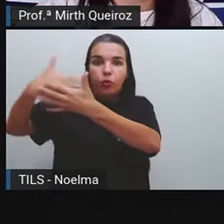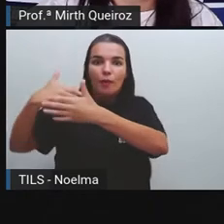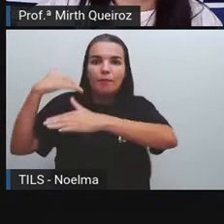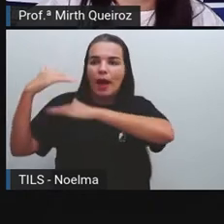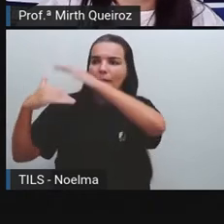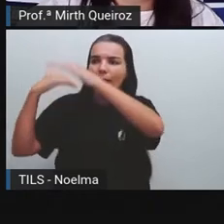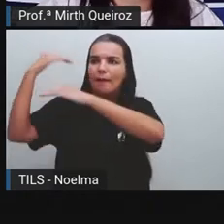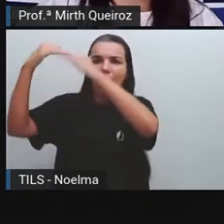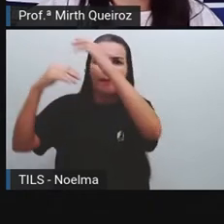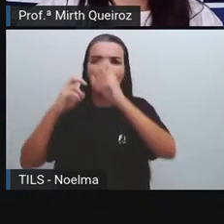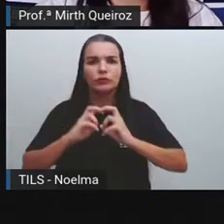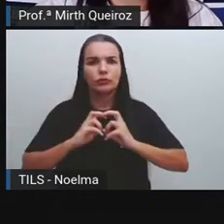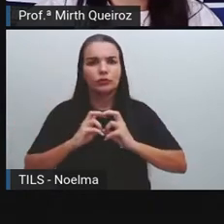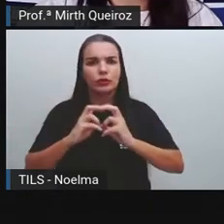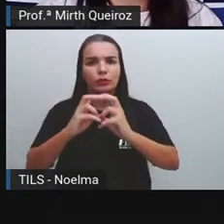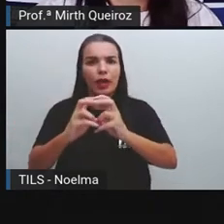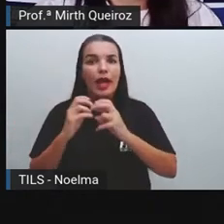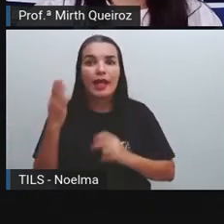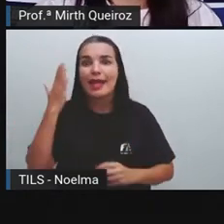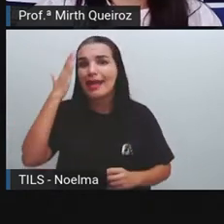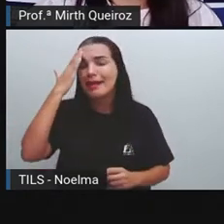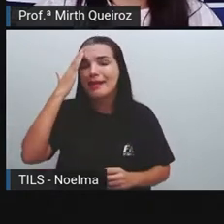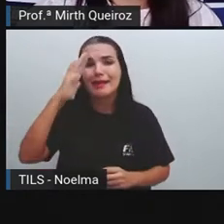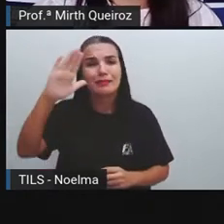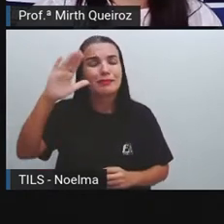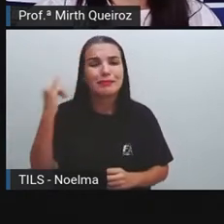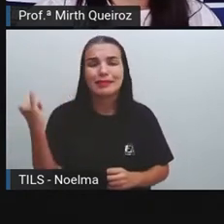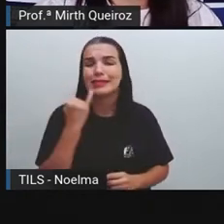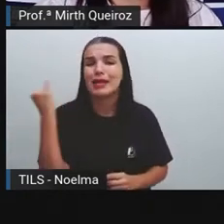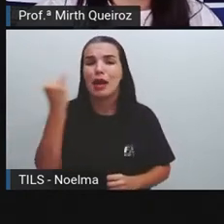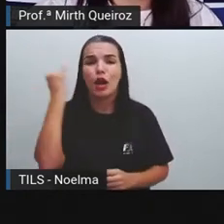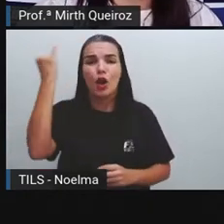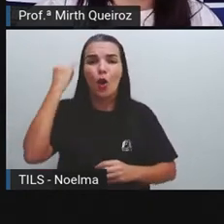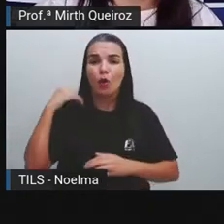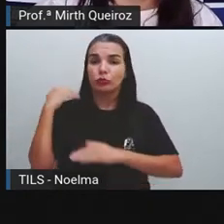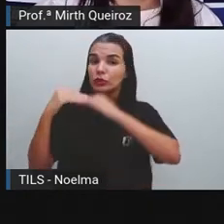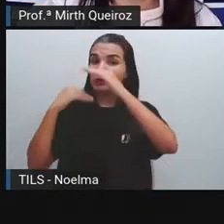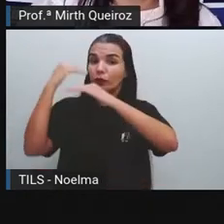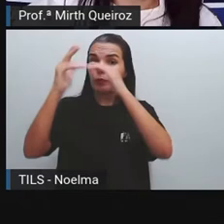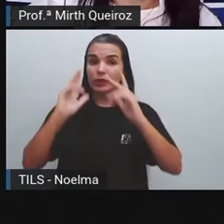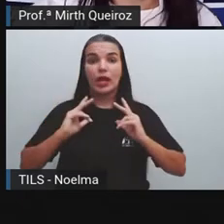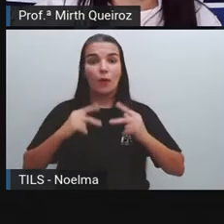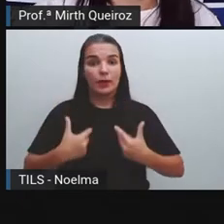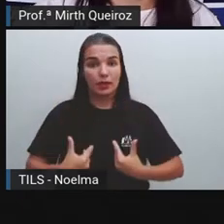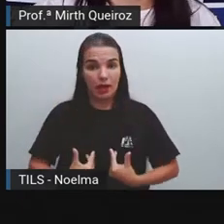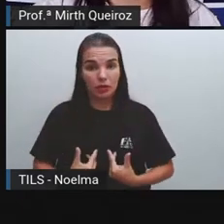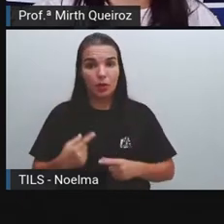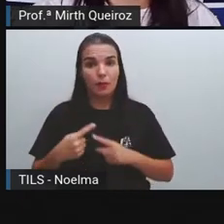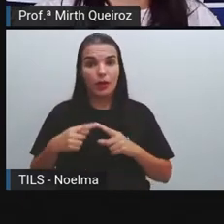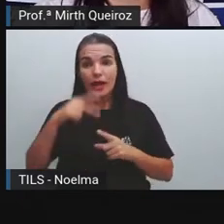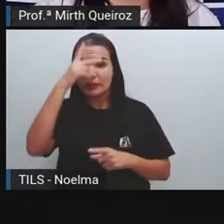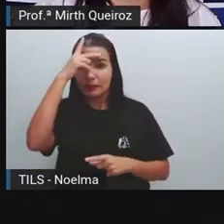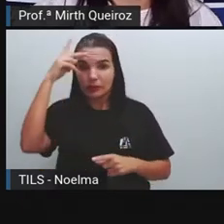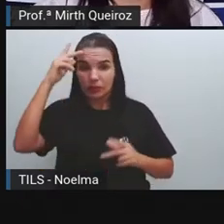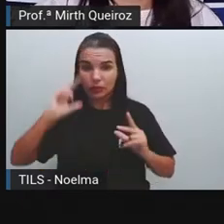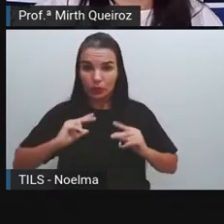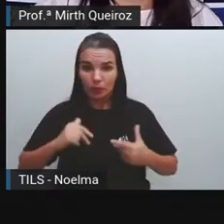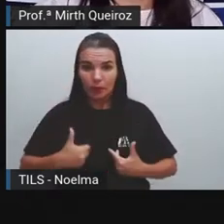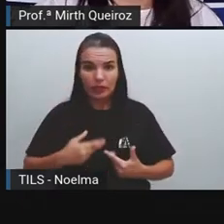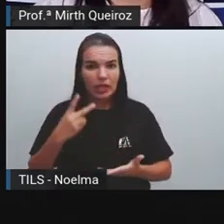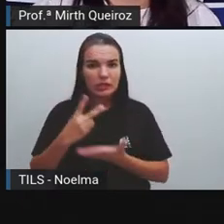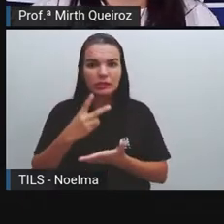da humanidade, como a gente vem falando desde o início. O ser humano, ele sempre esteve atento à questão do aperfeiçoamento do transporte,